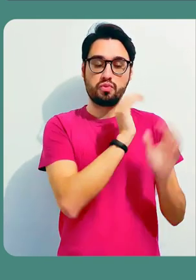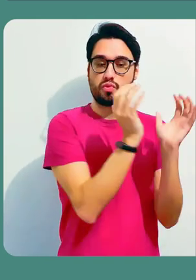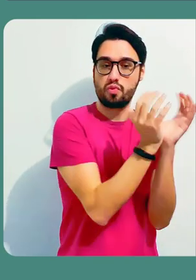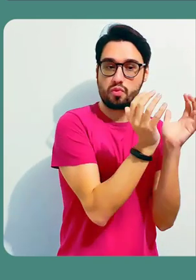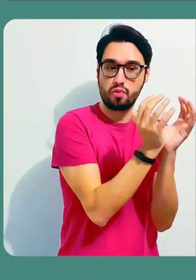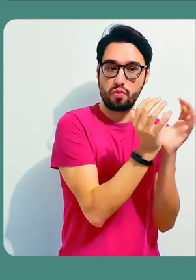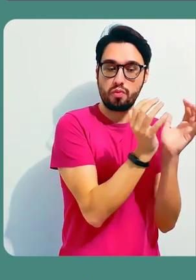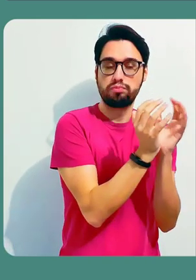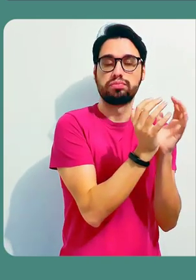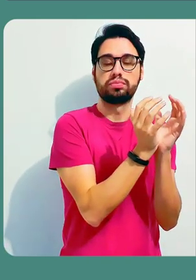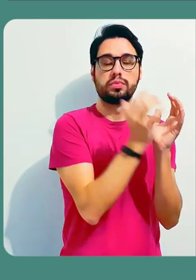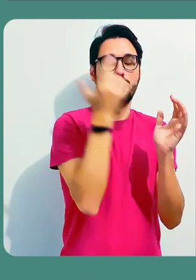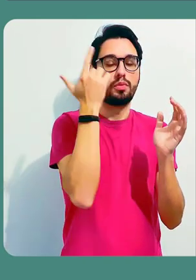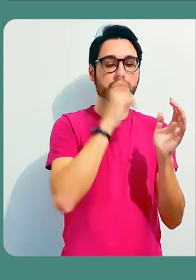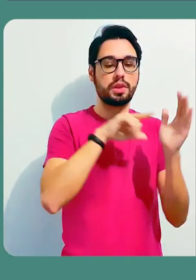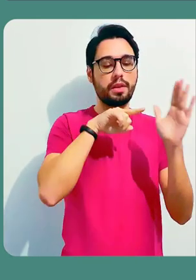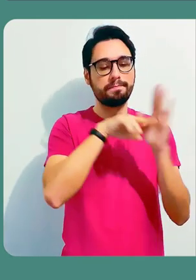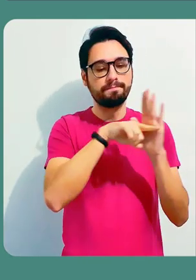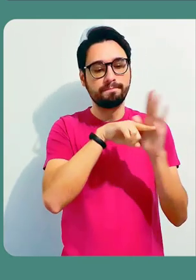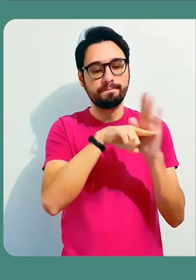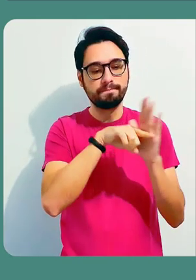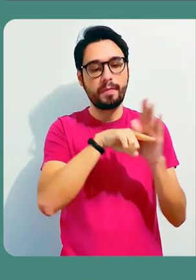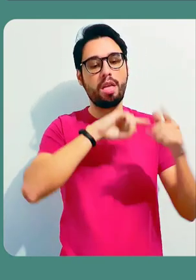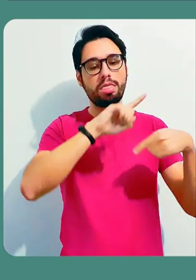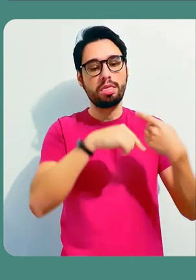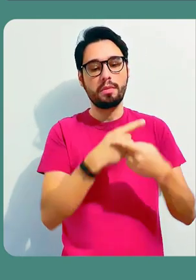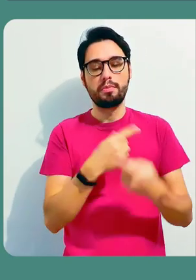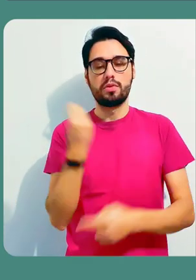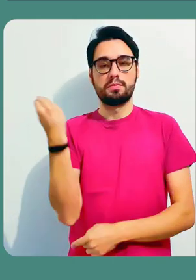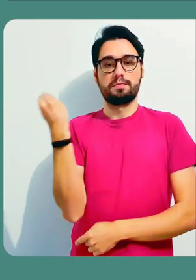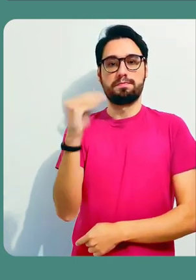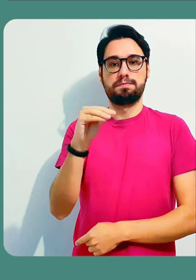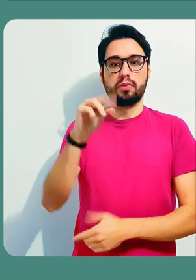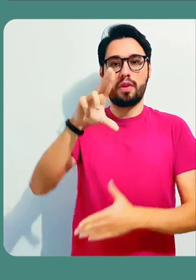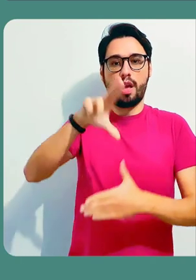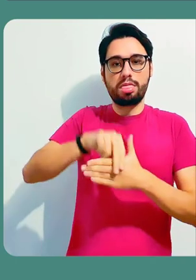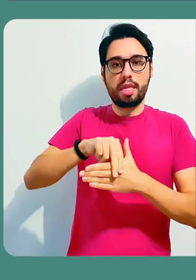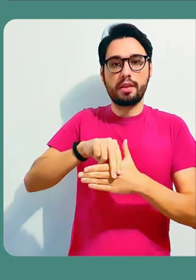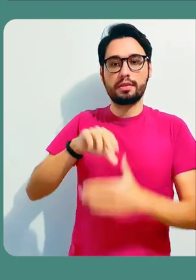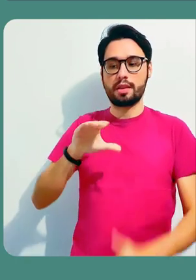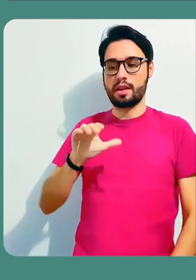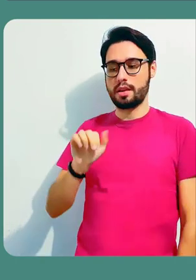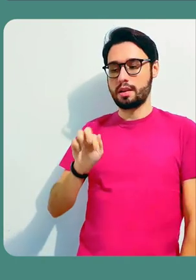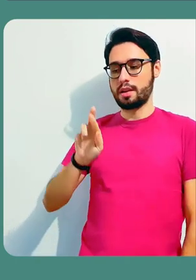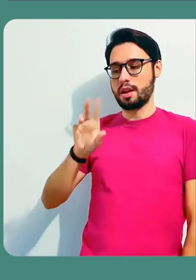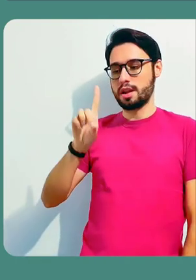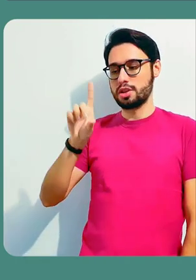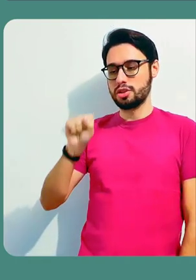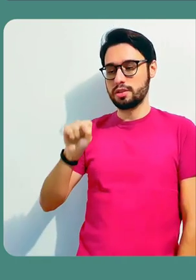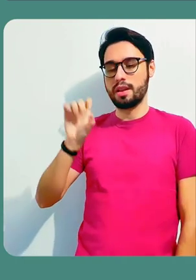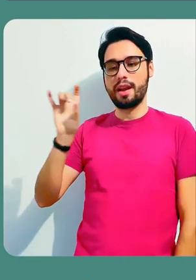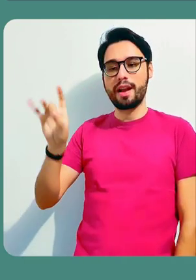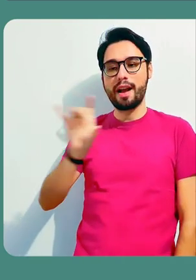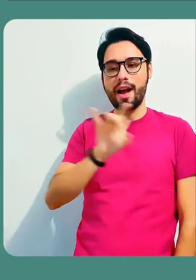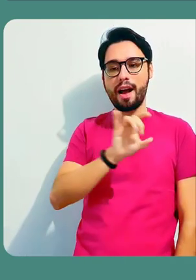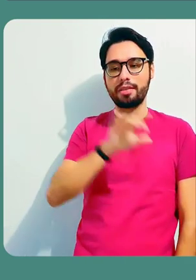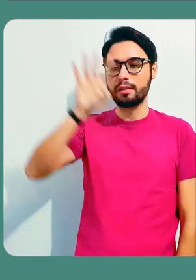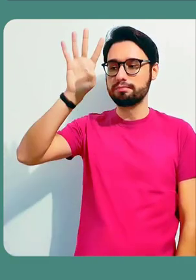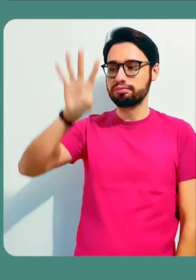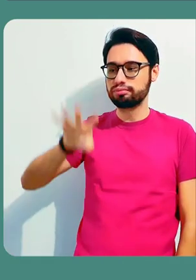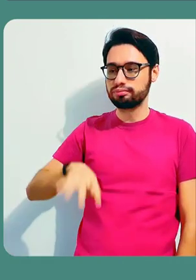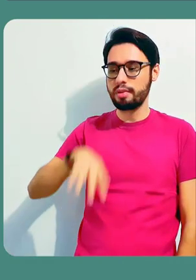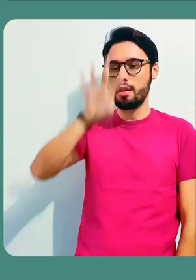de cada modelo. Então, os alunos conforme iam buscando as suas informações eles iriam